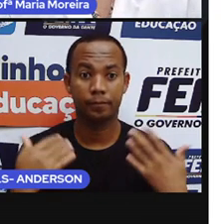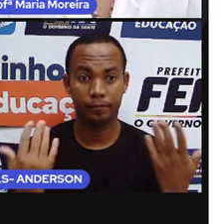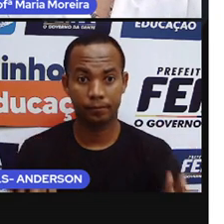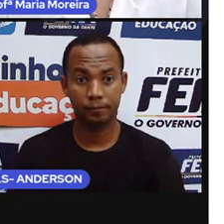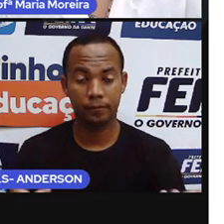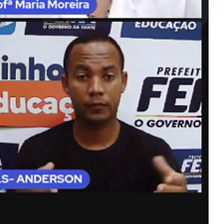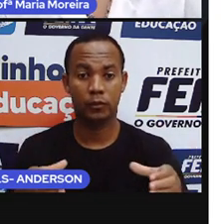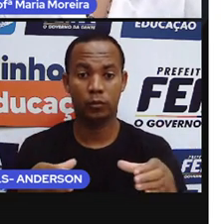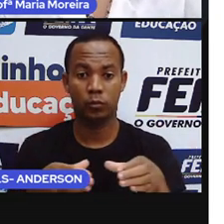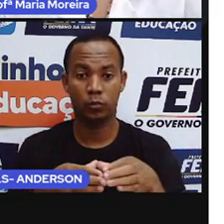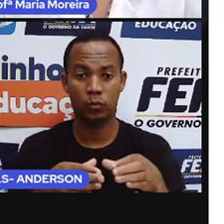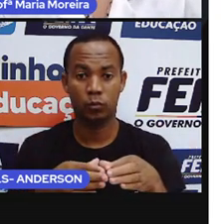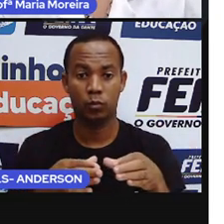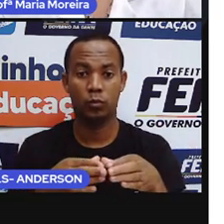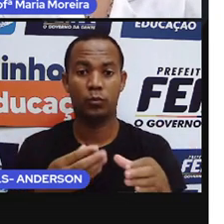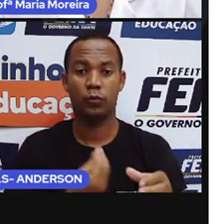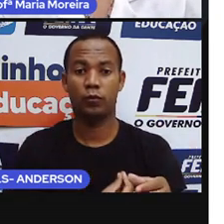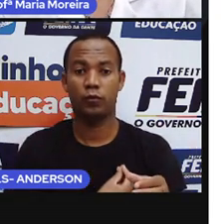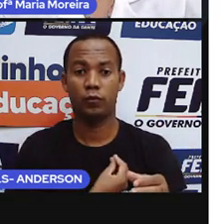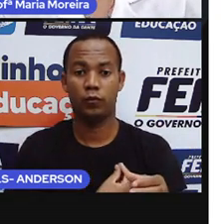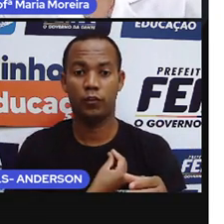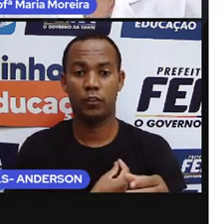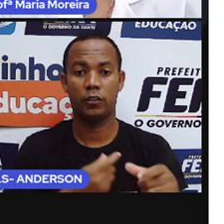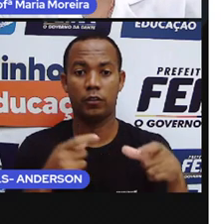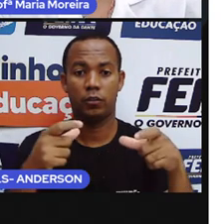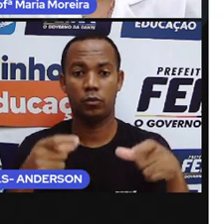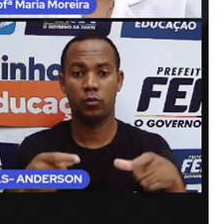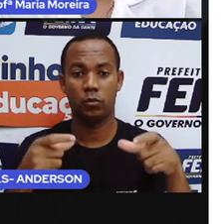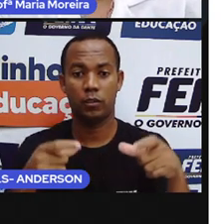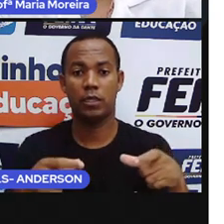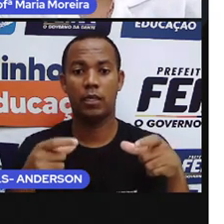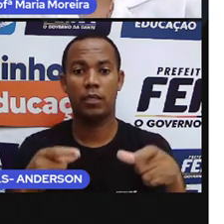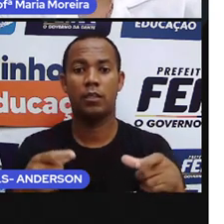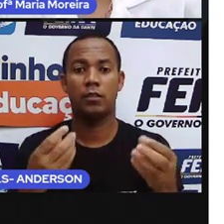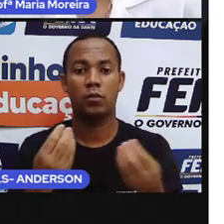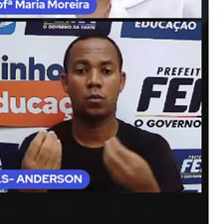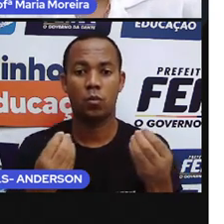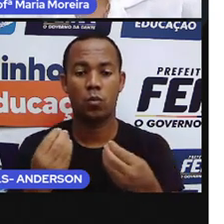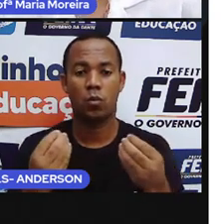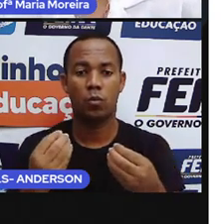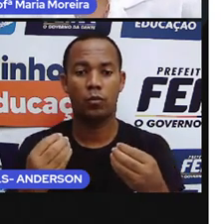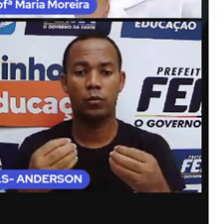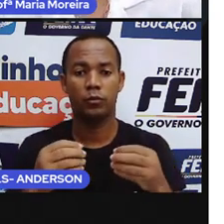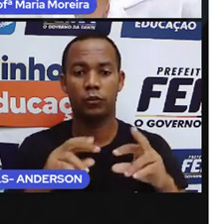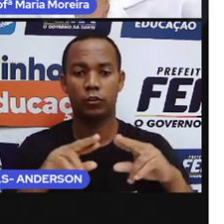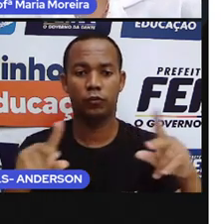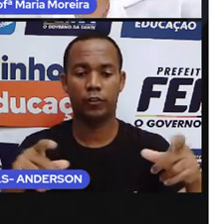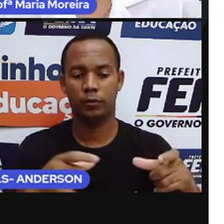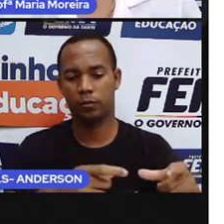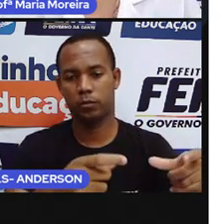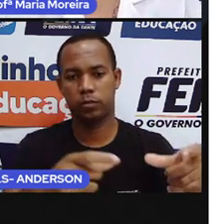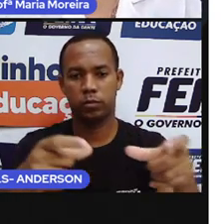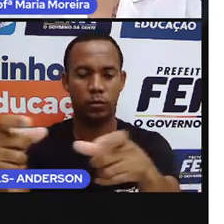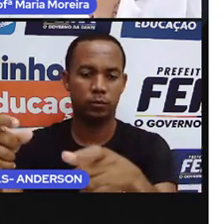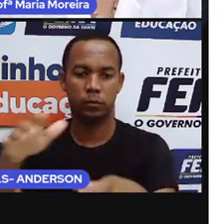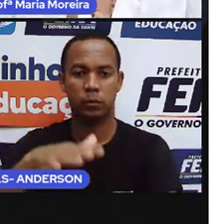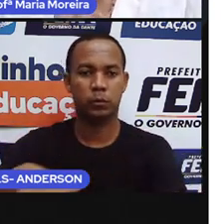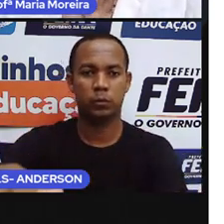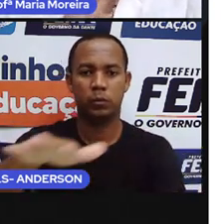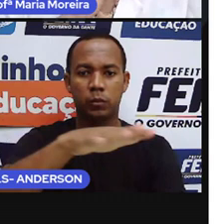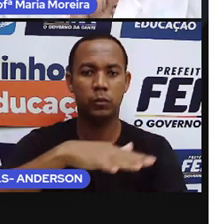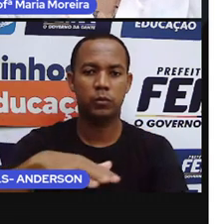Tupinambás de Oliveira vivem em pequenas unidades residenciais, né, distribuídas em uma área de cerca de 50 mil hectares.